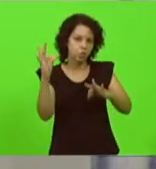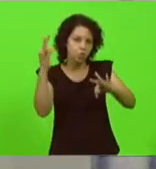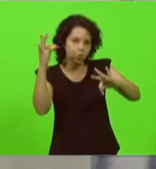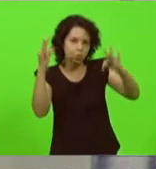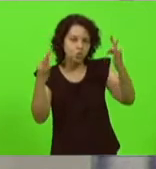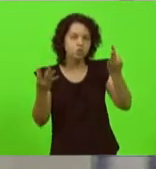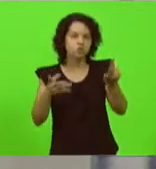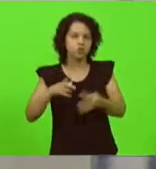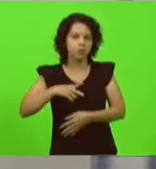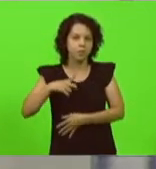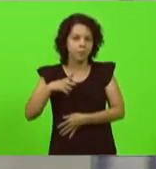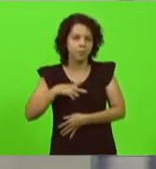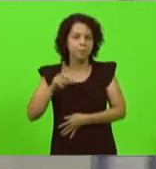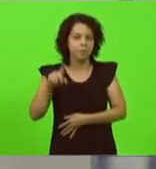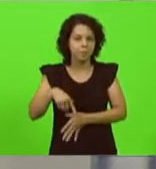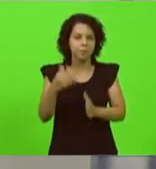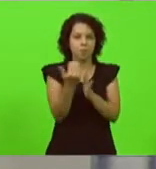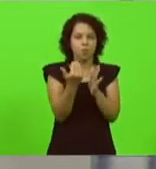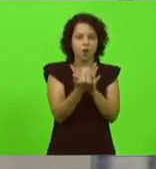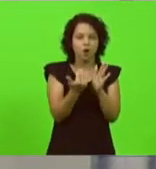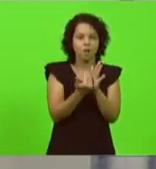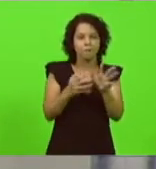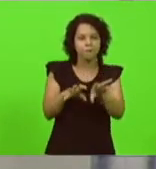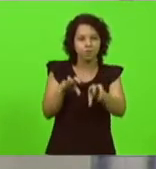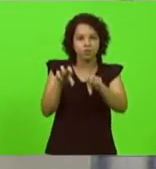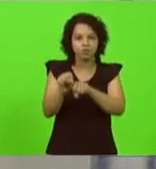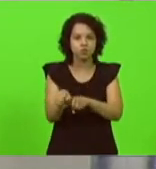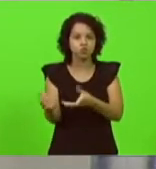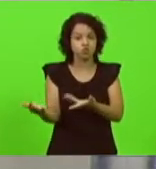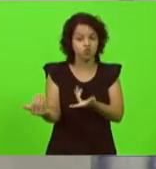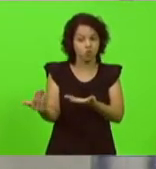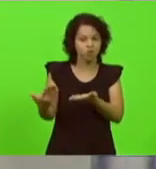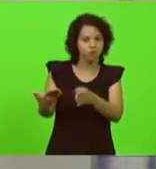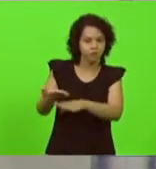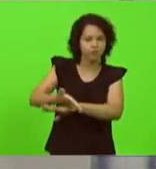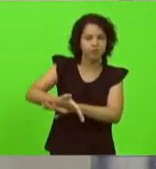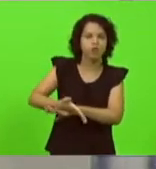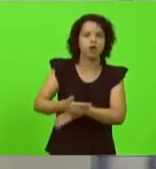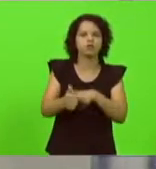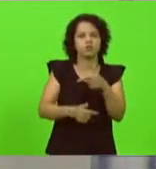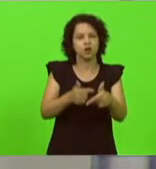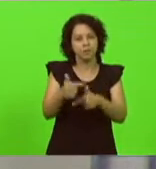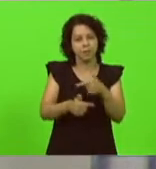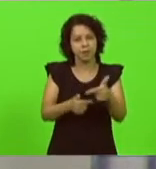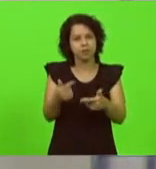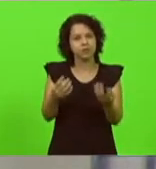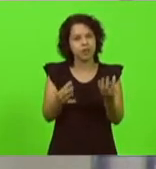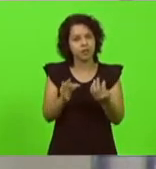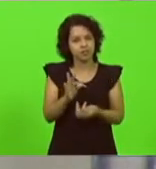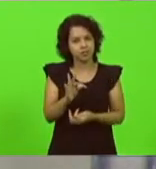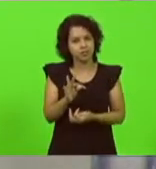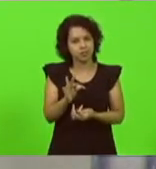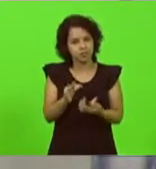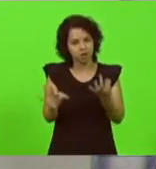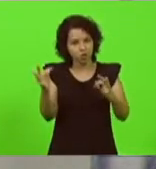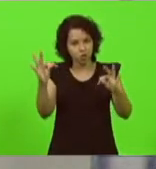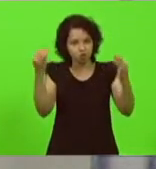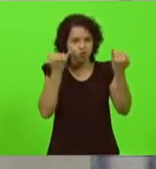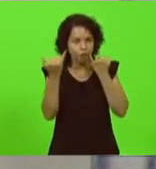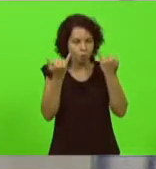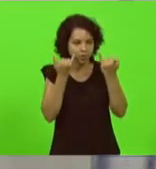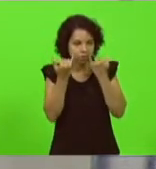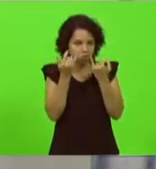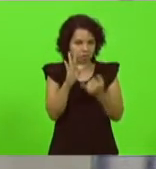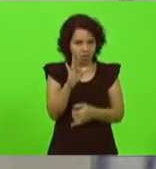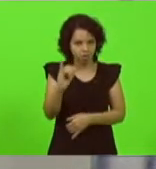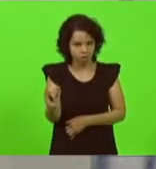programa de formação de jovens para o mercado de trabalho na tecnologia de informação é um programa que existe há mais